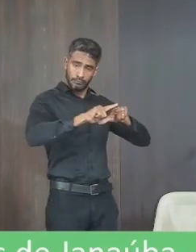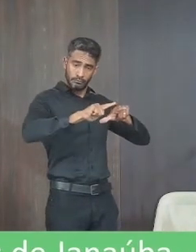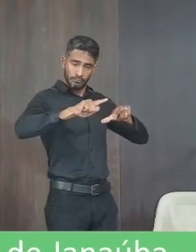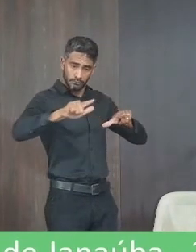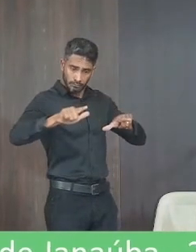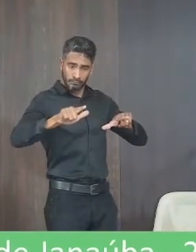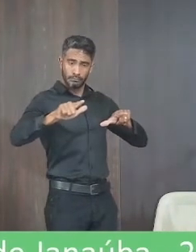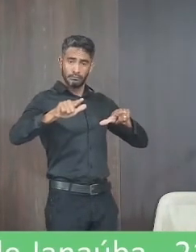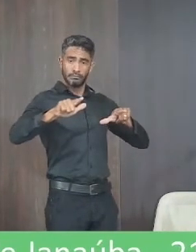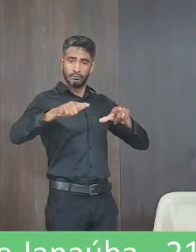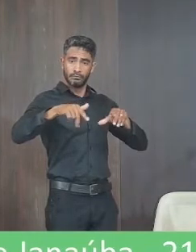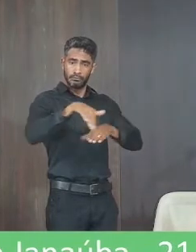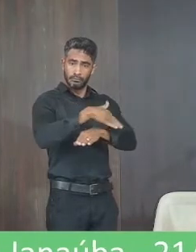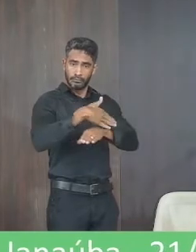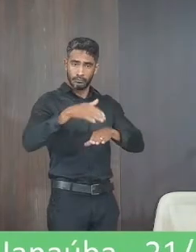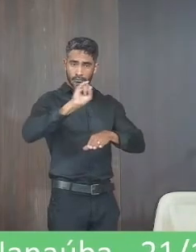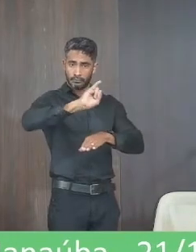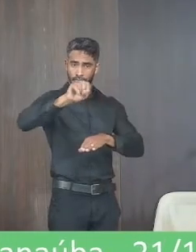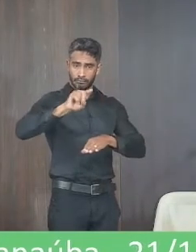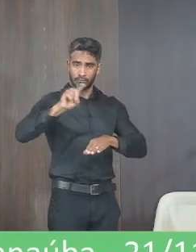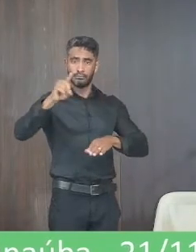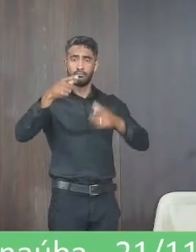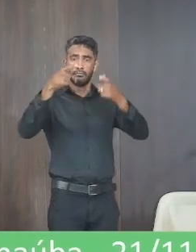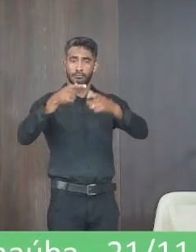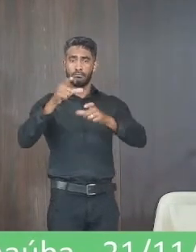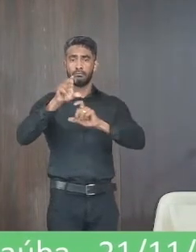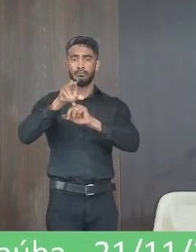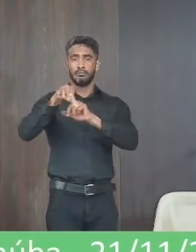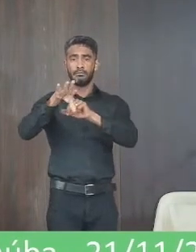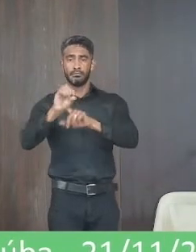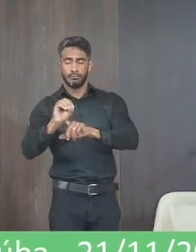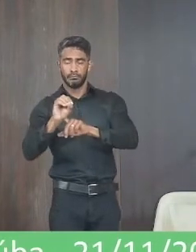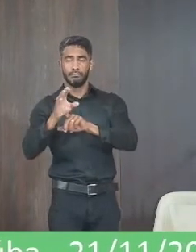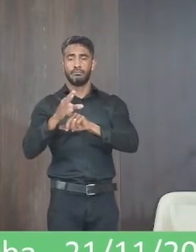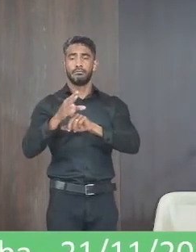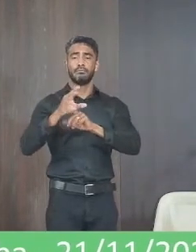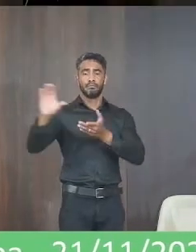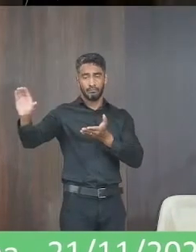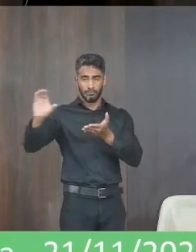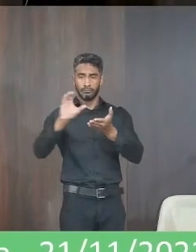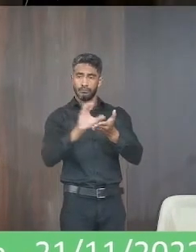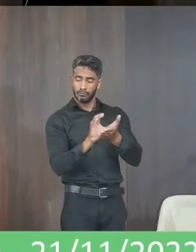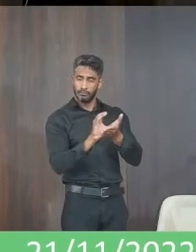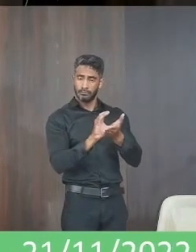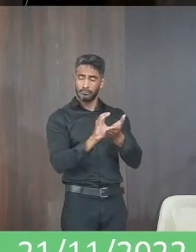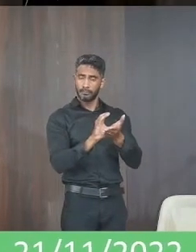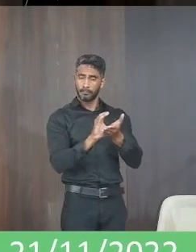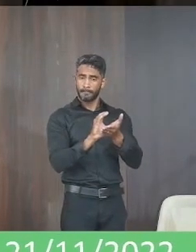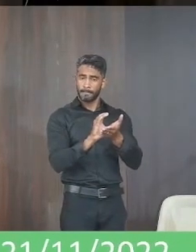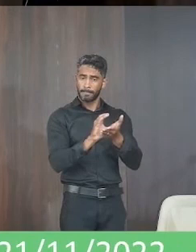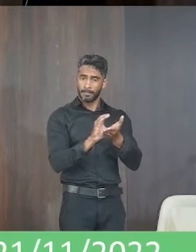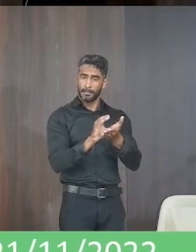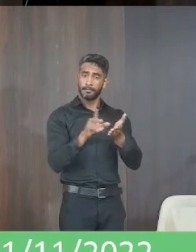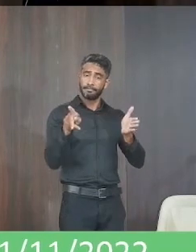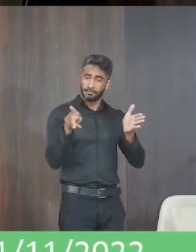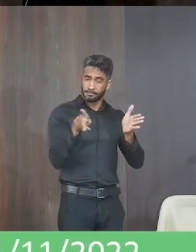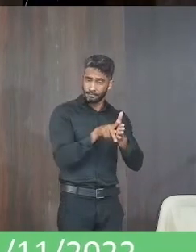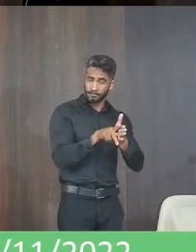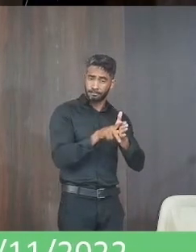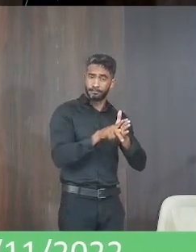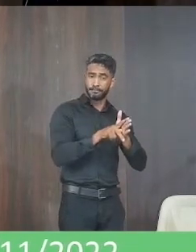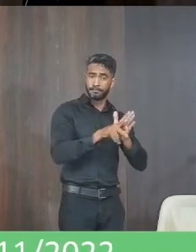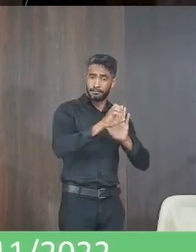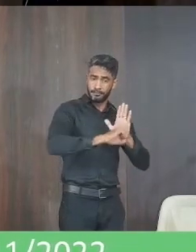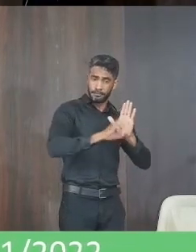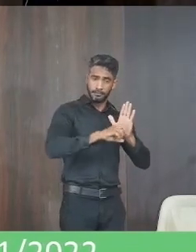na extensão da Rua José Silva localizada no bairro Ribeirão do Ouro e o recurso é proveniente de emenda